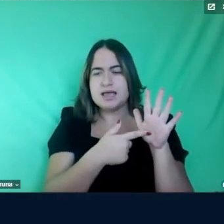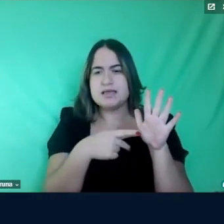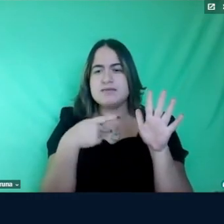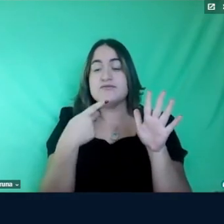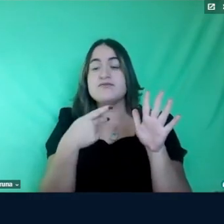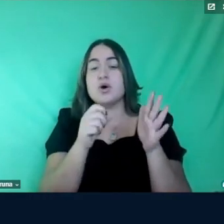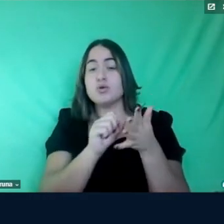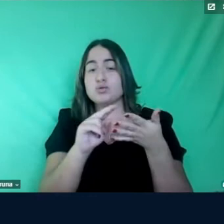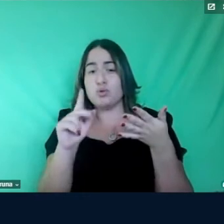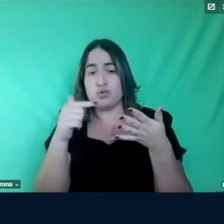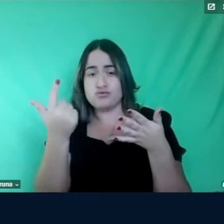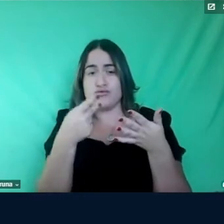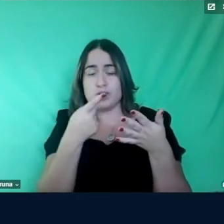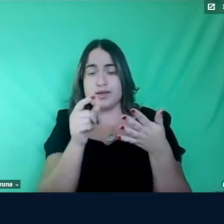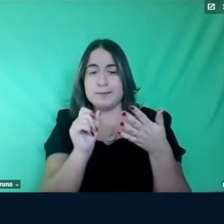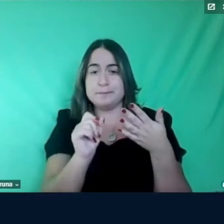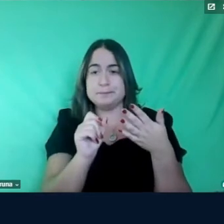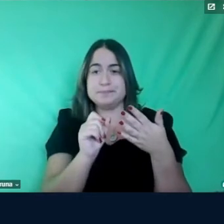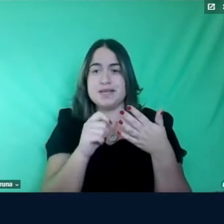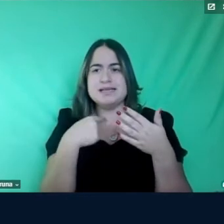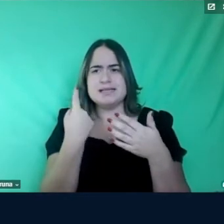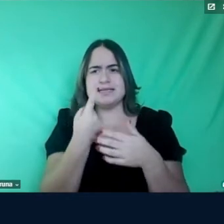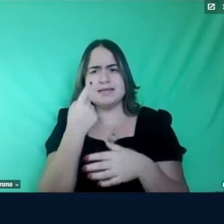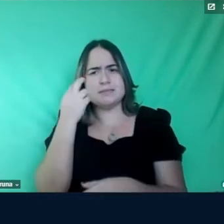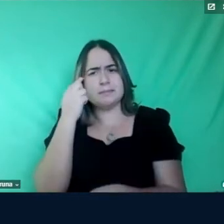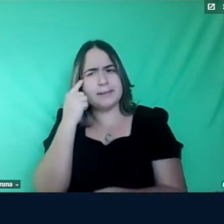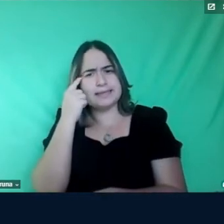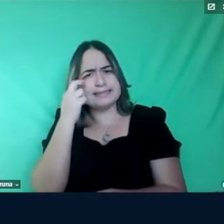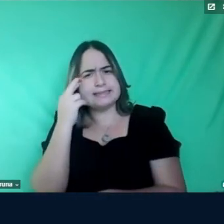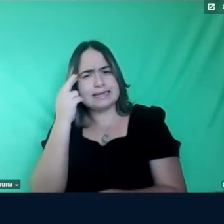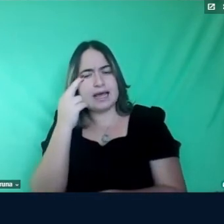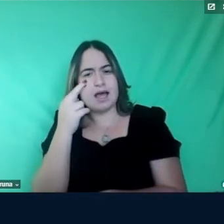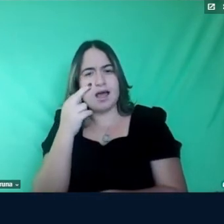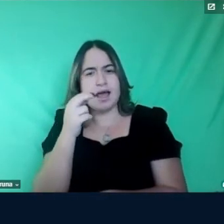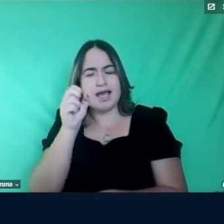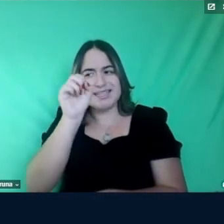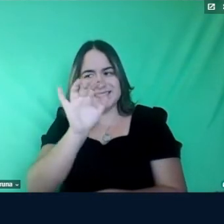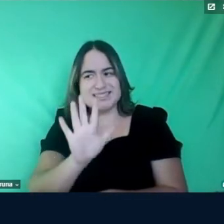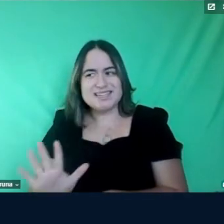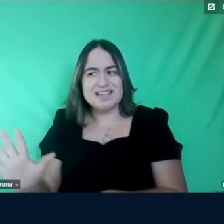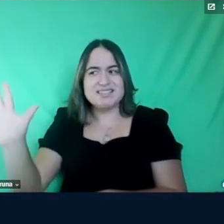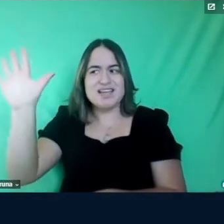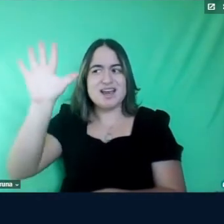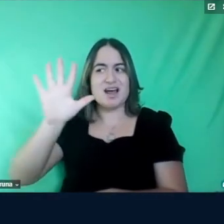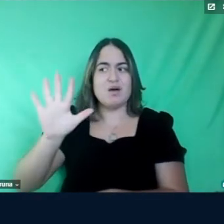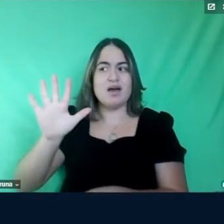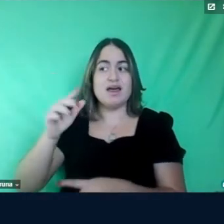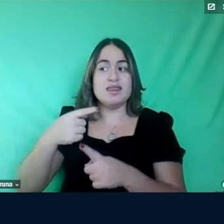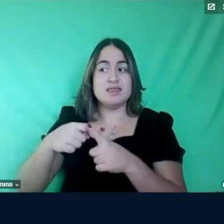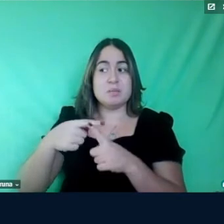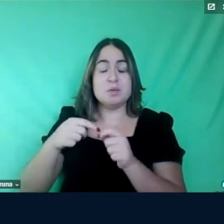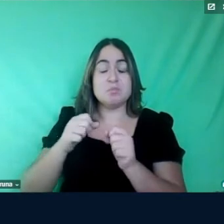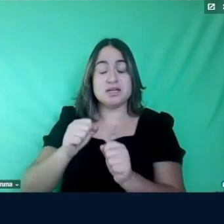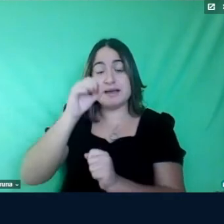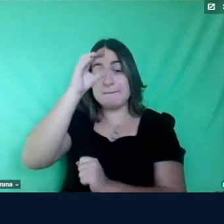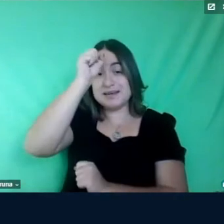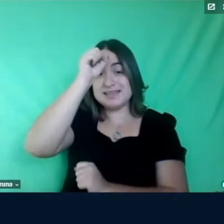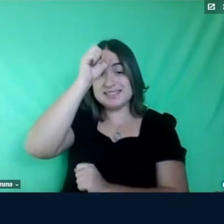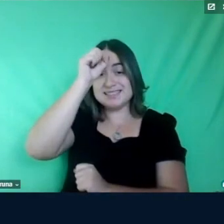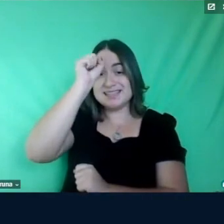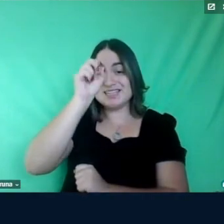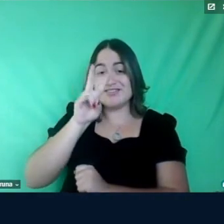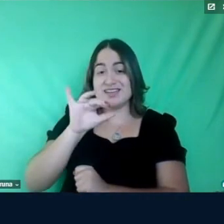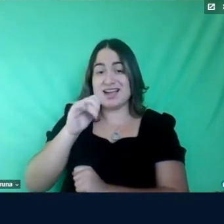se a gente pensar melhor a generalização ela poderia se dar numa aprendizagem vicária. Isto é